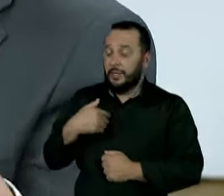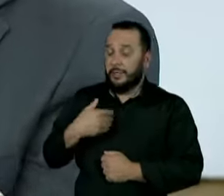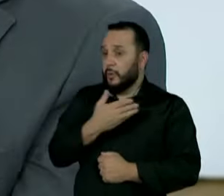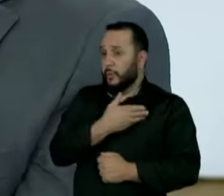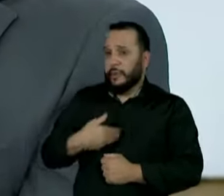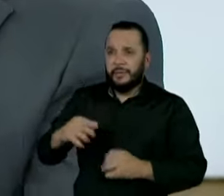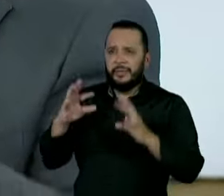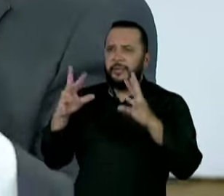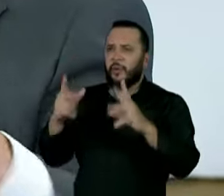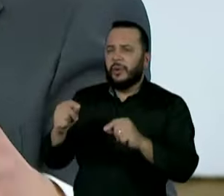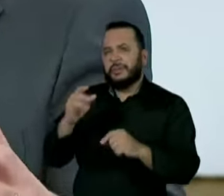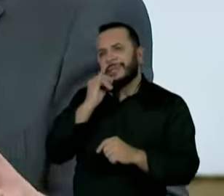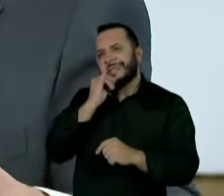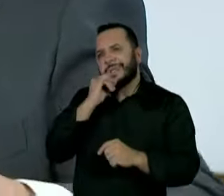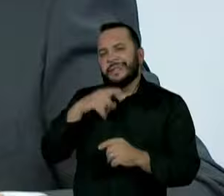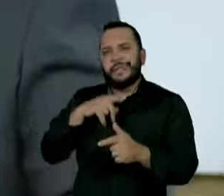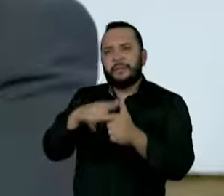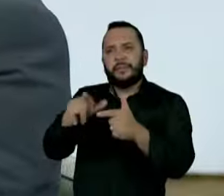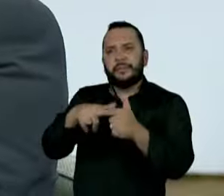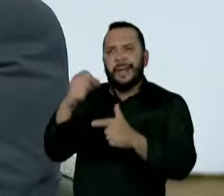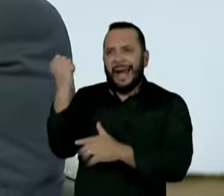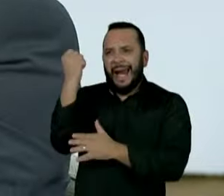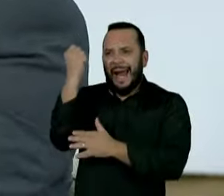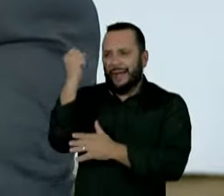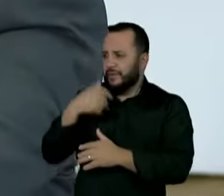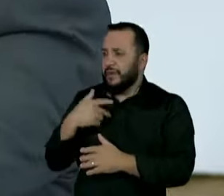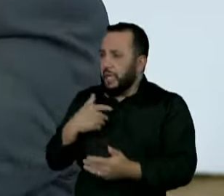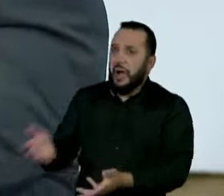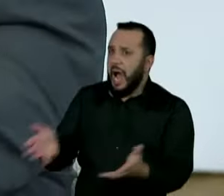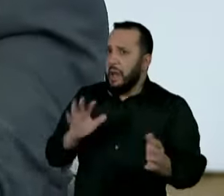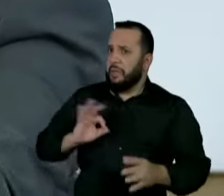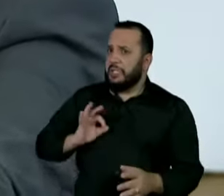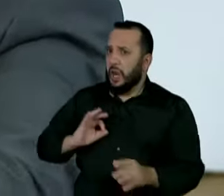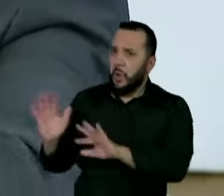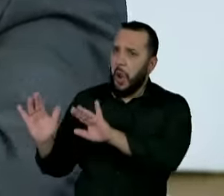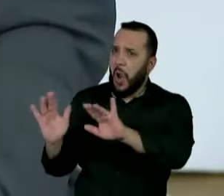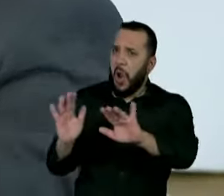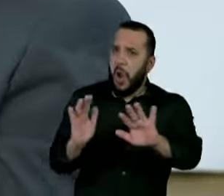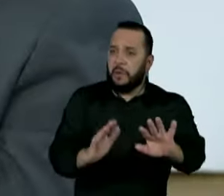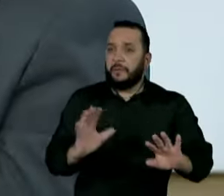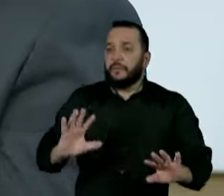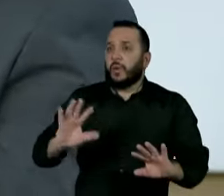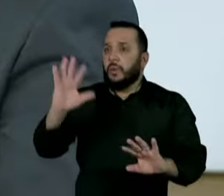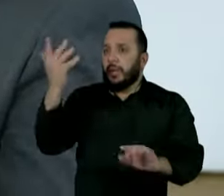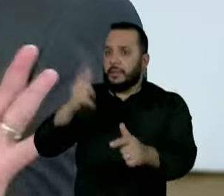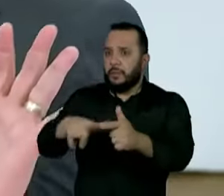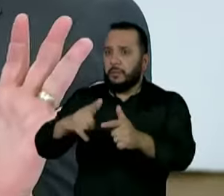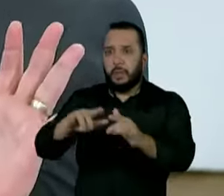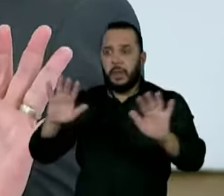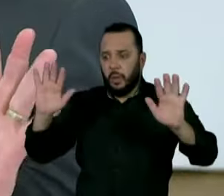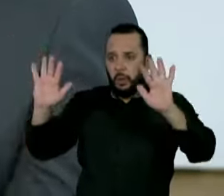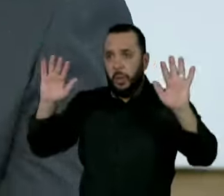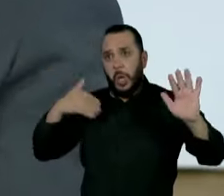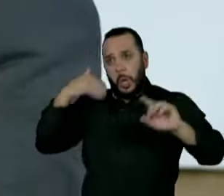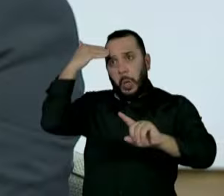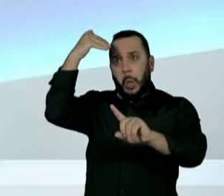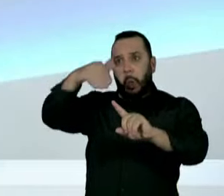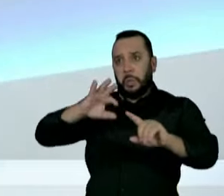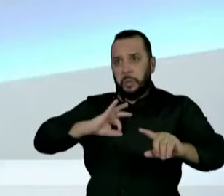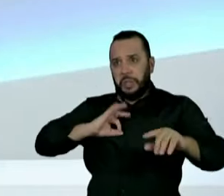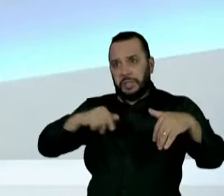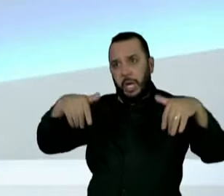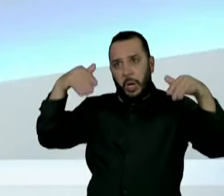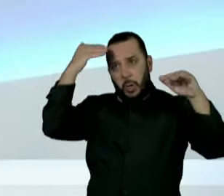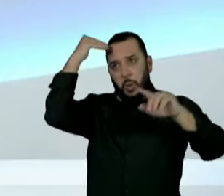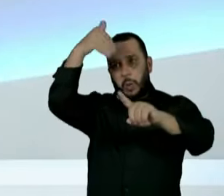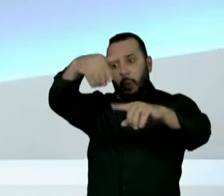todos, quando tem um problema grave, manda os policiais. E depois, quando dá um problema, todo mundo tira a mão dizendo que não teve nada a ver com isso, o que é injusto